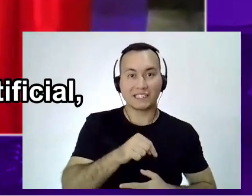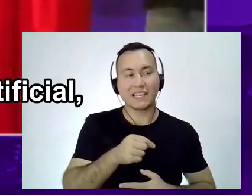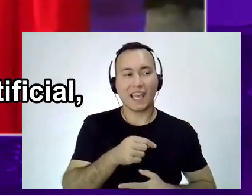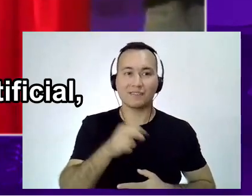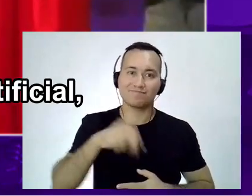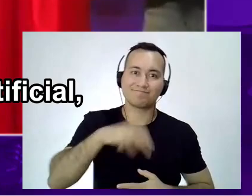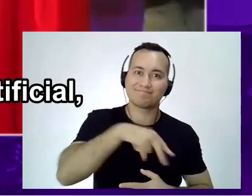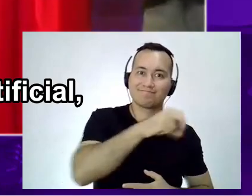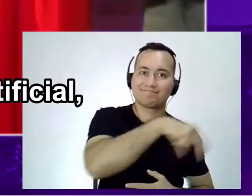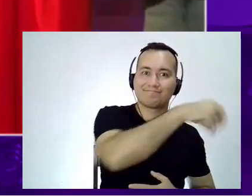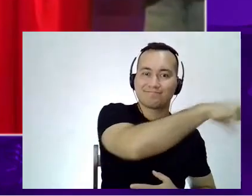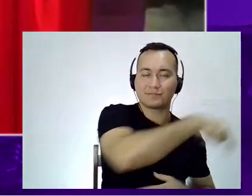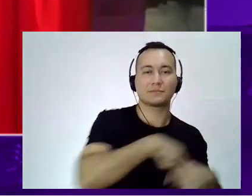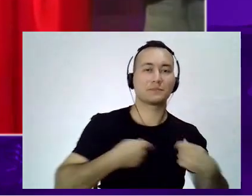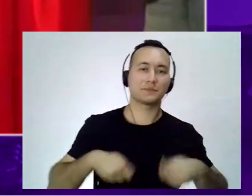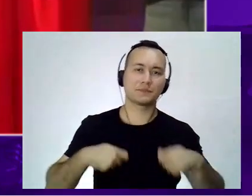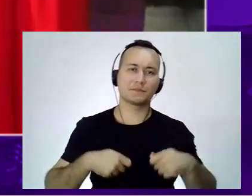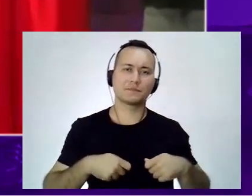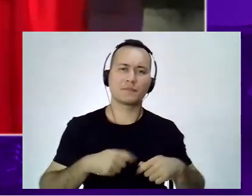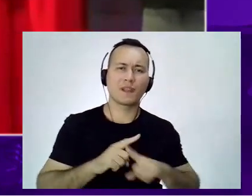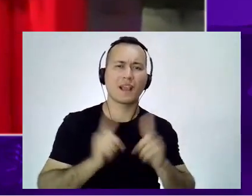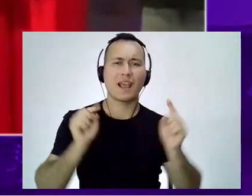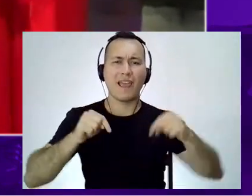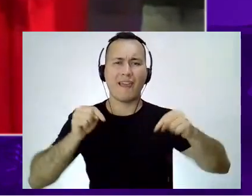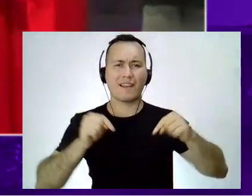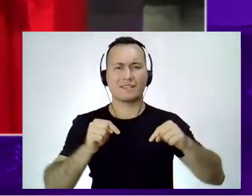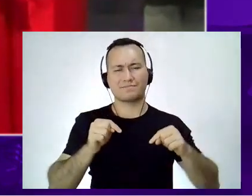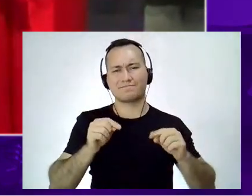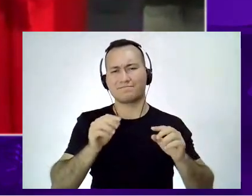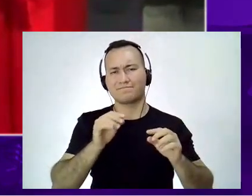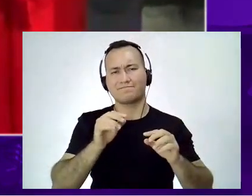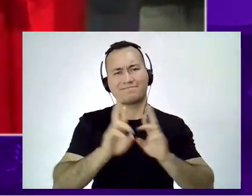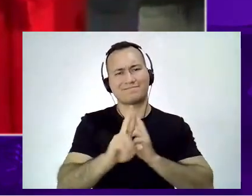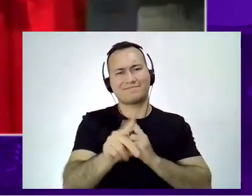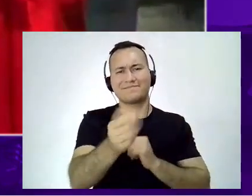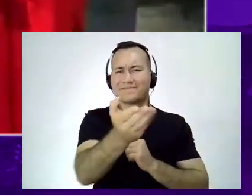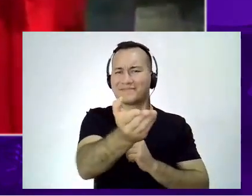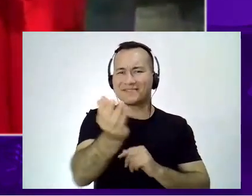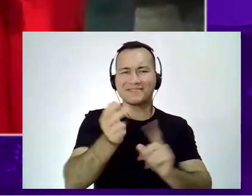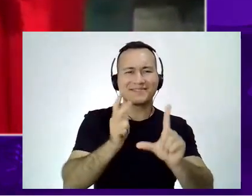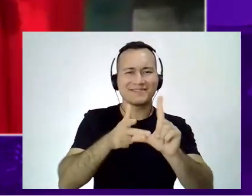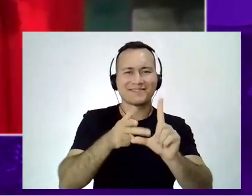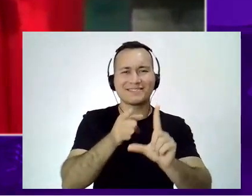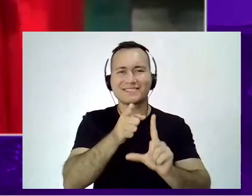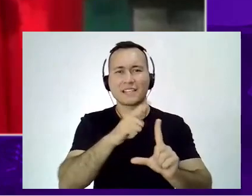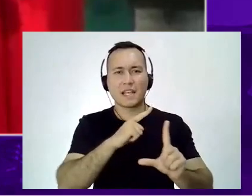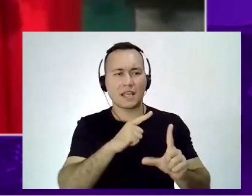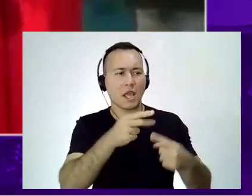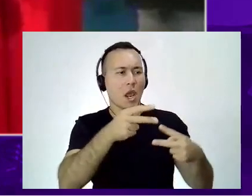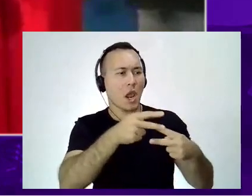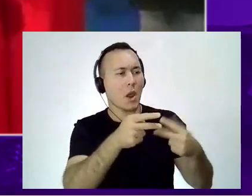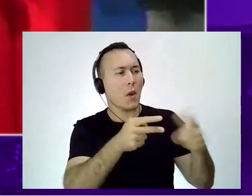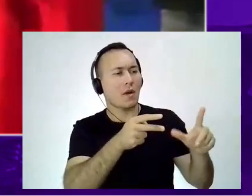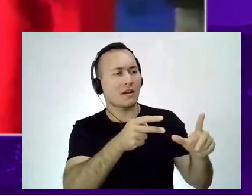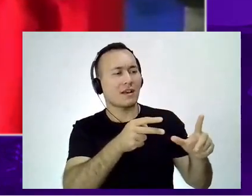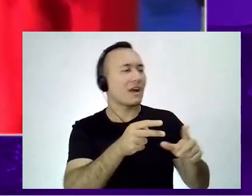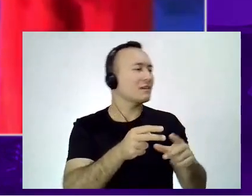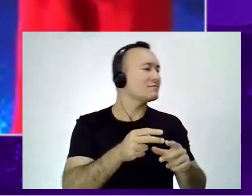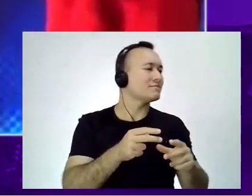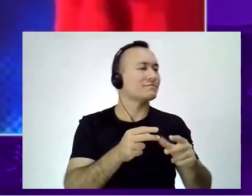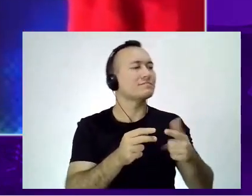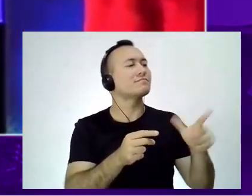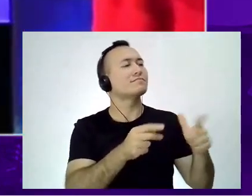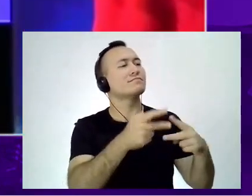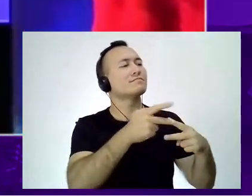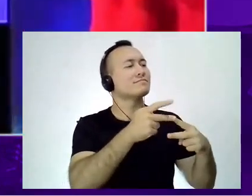está na trilha de Inteligência Artificial fica aqui com a gente e fica pertinho para a gente poder se sentir próximo.